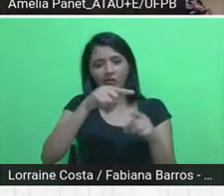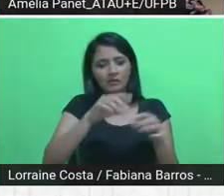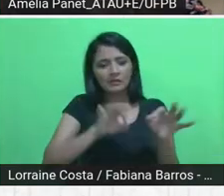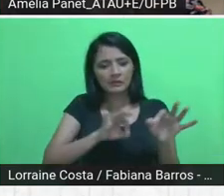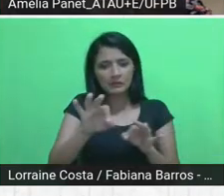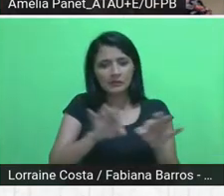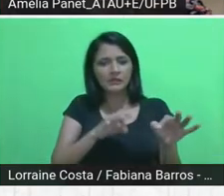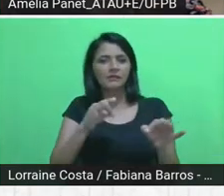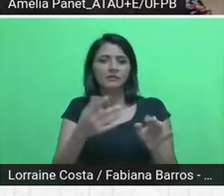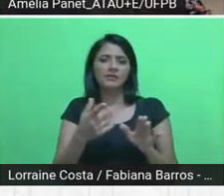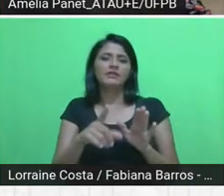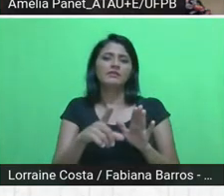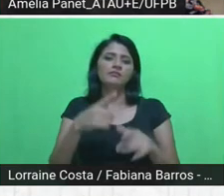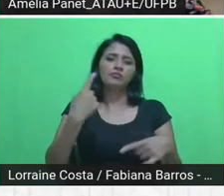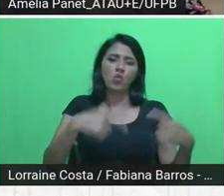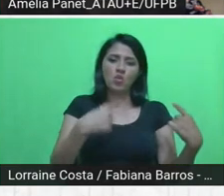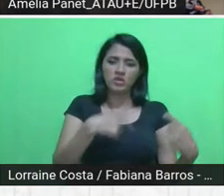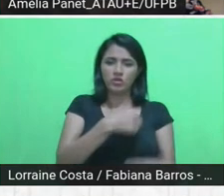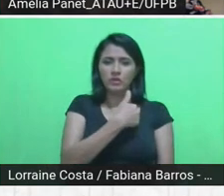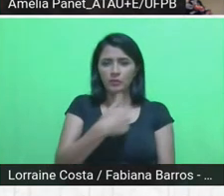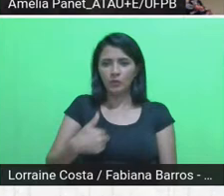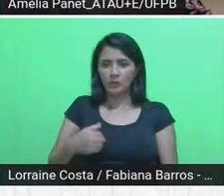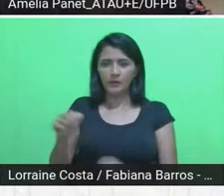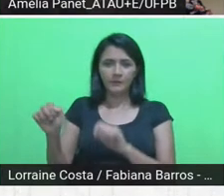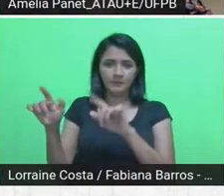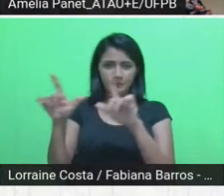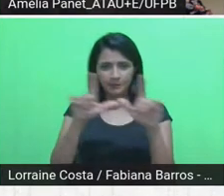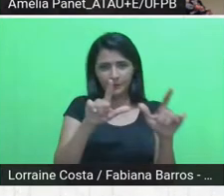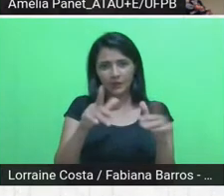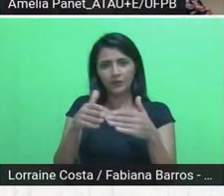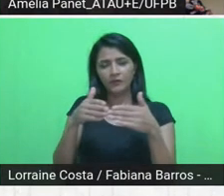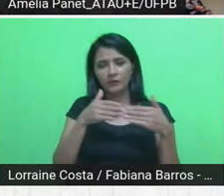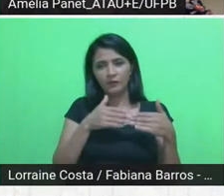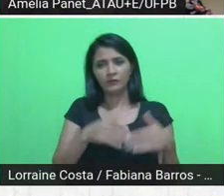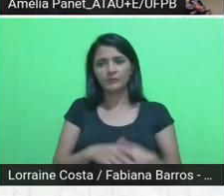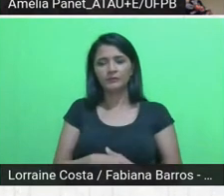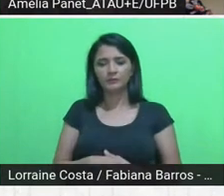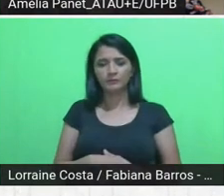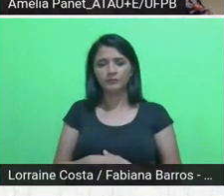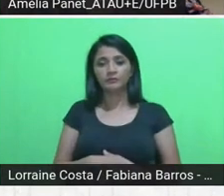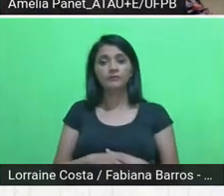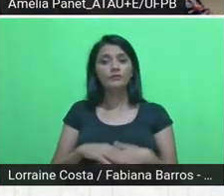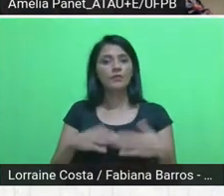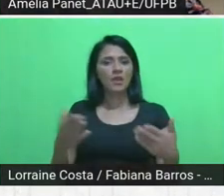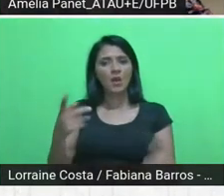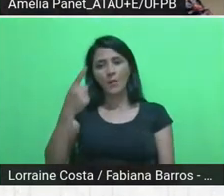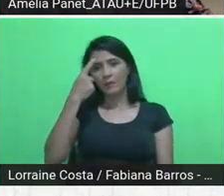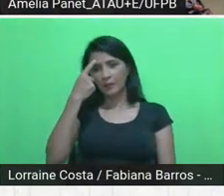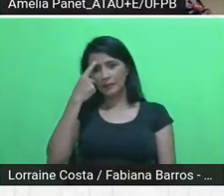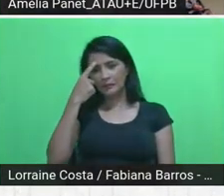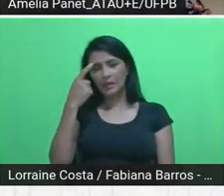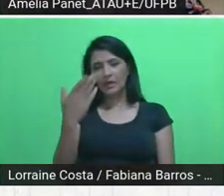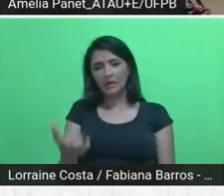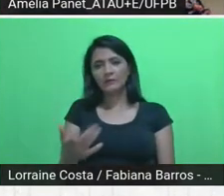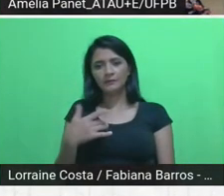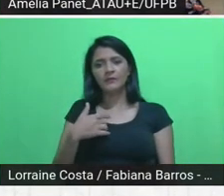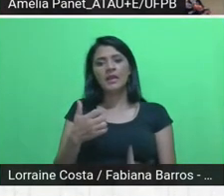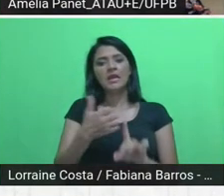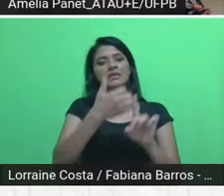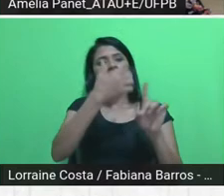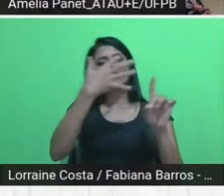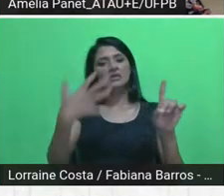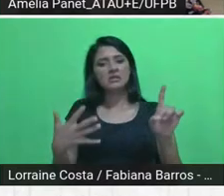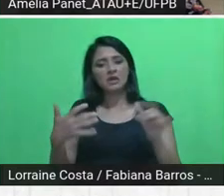Então, assim, pode passar, favor, Ana? Então, pensar em extensão e assessoria